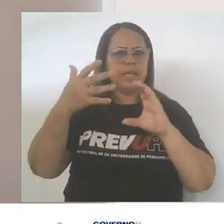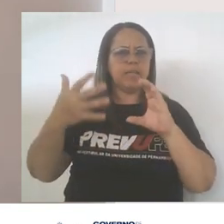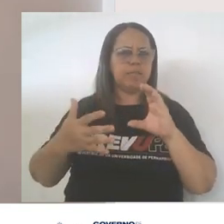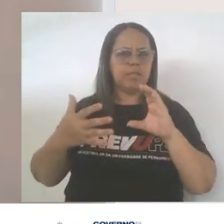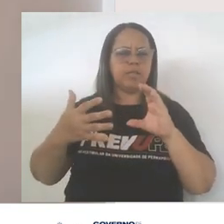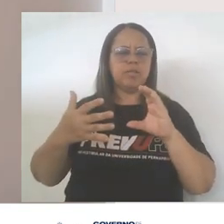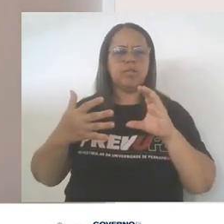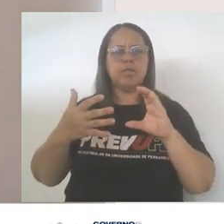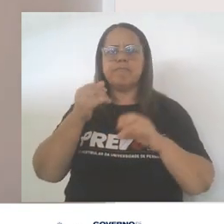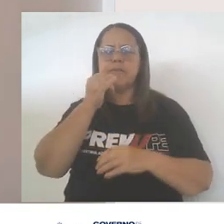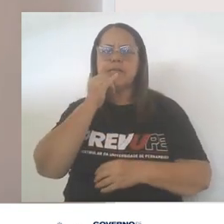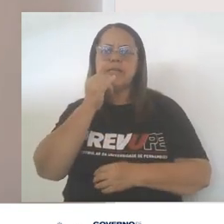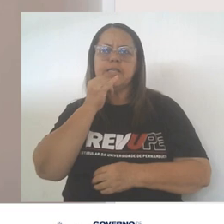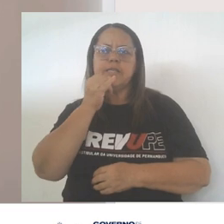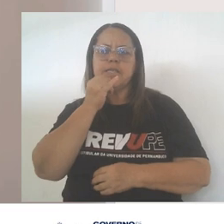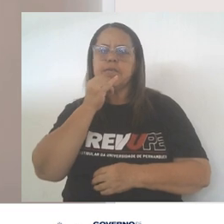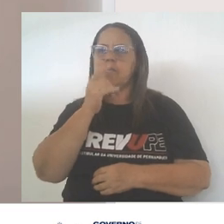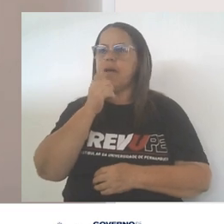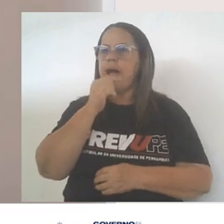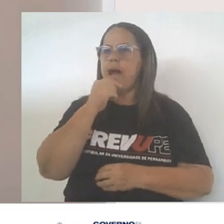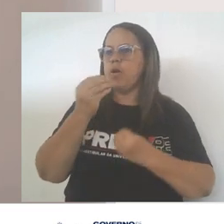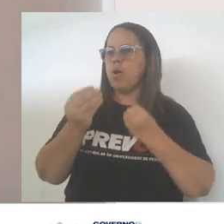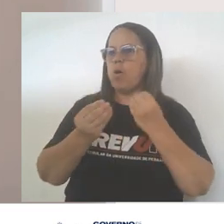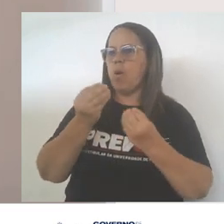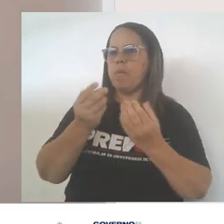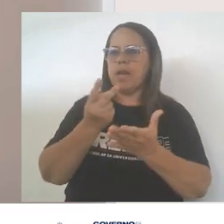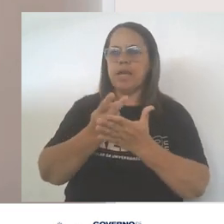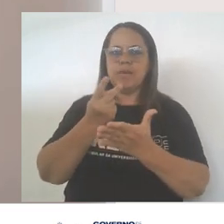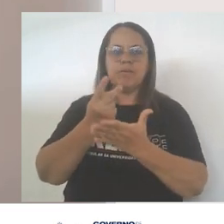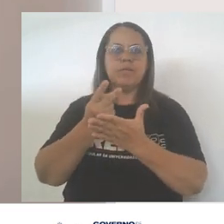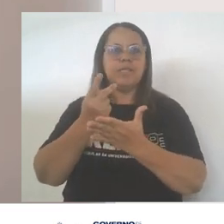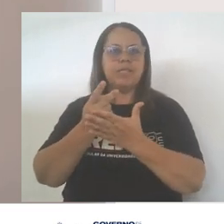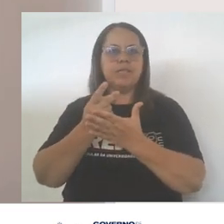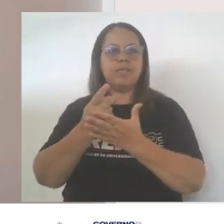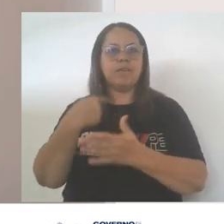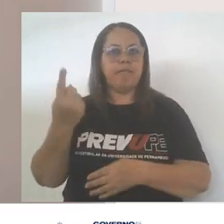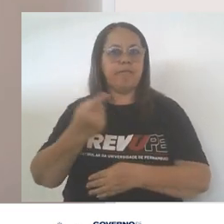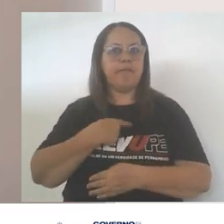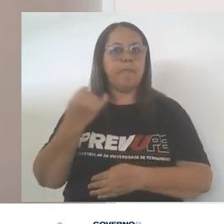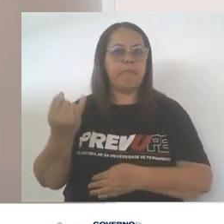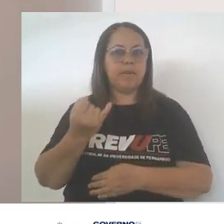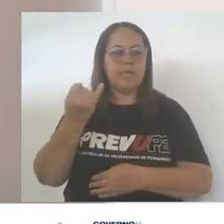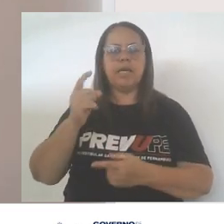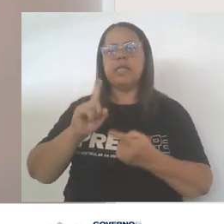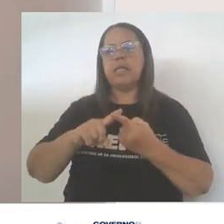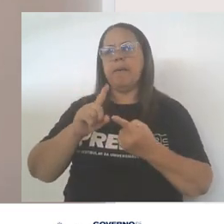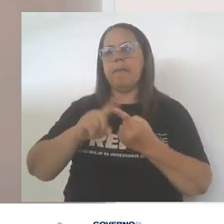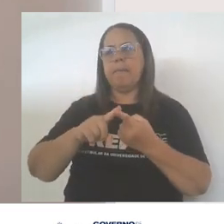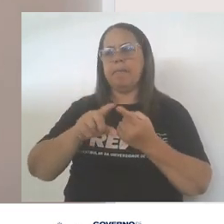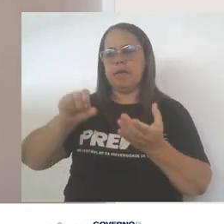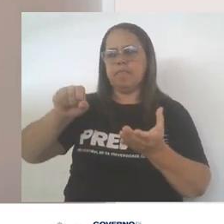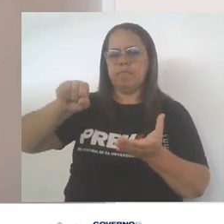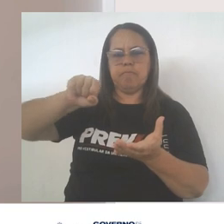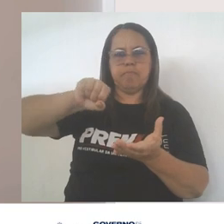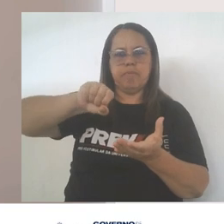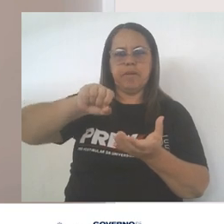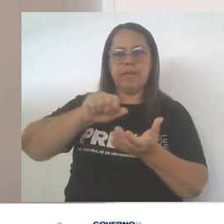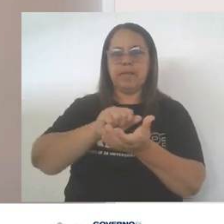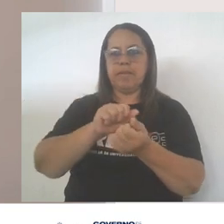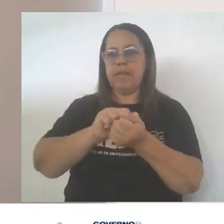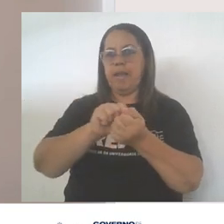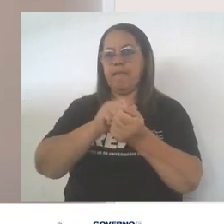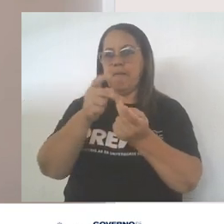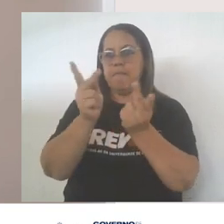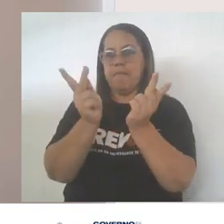por exemplo, o comportamento da água, que é o nosso sorvente universal, a atuação de detergentes, de